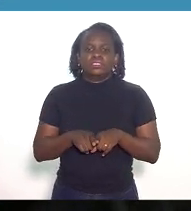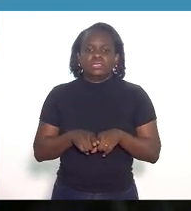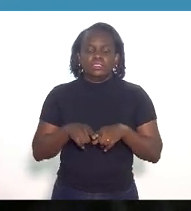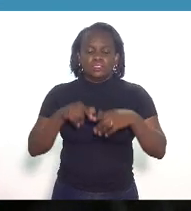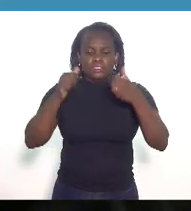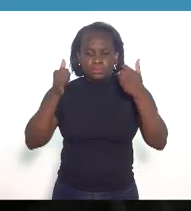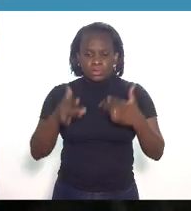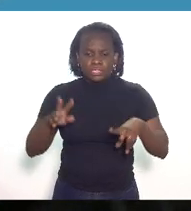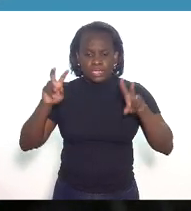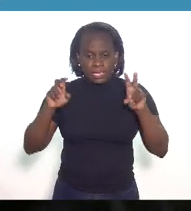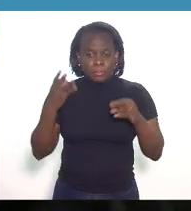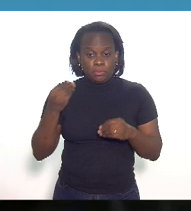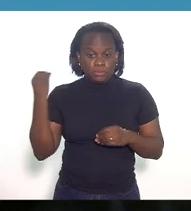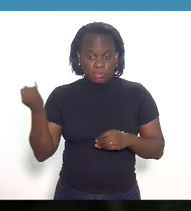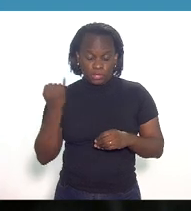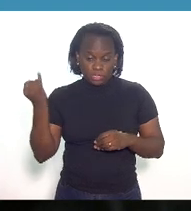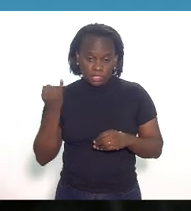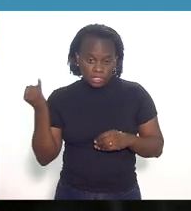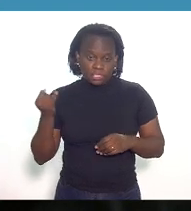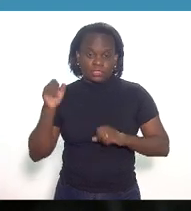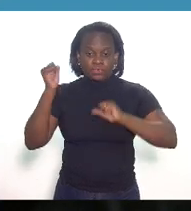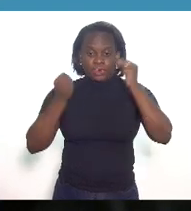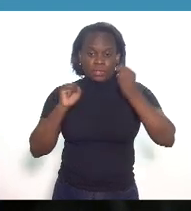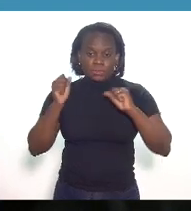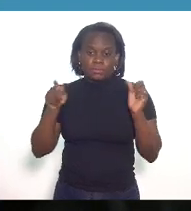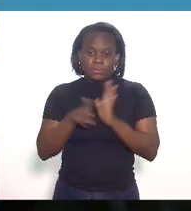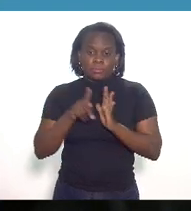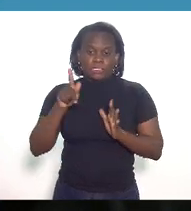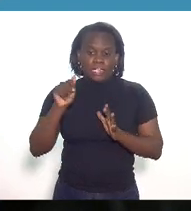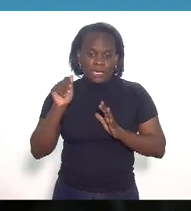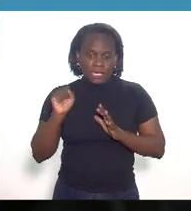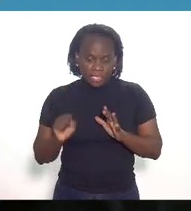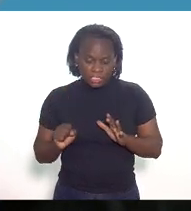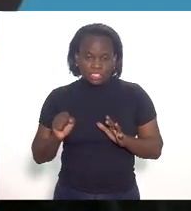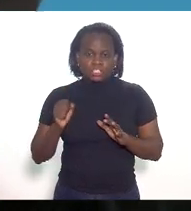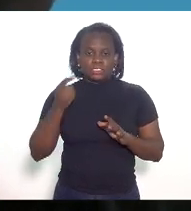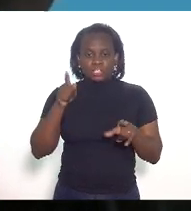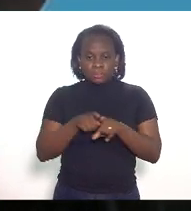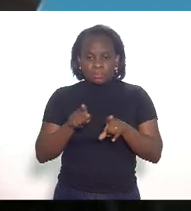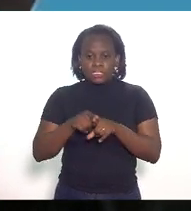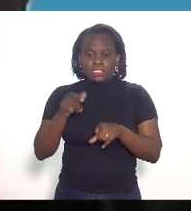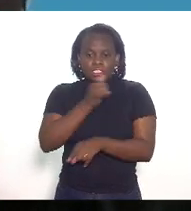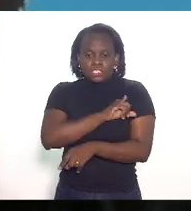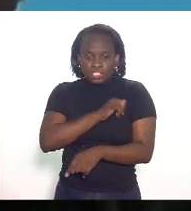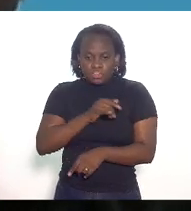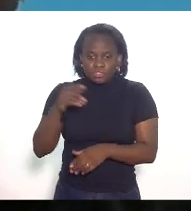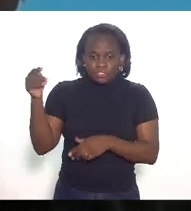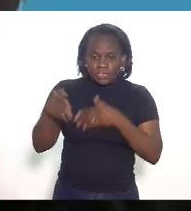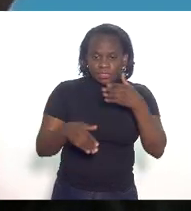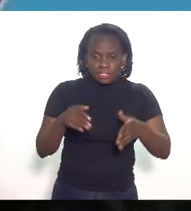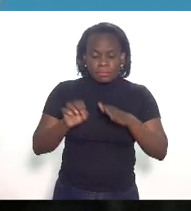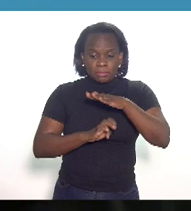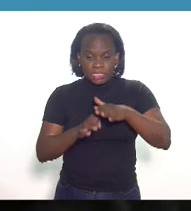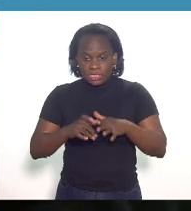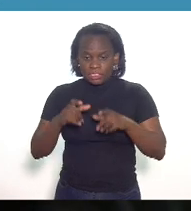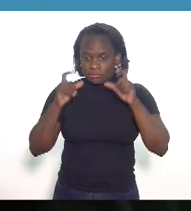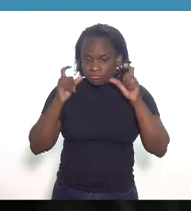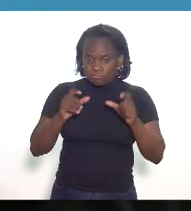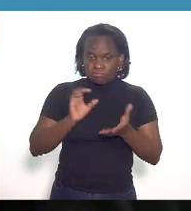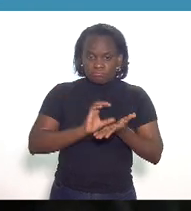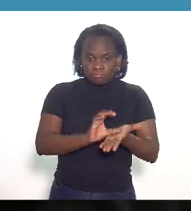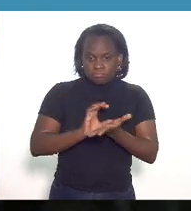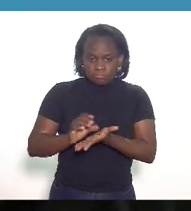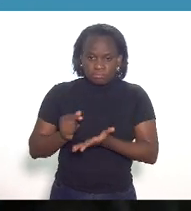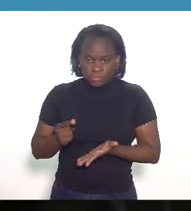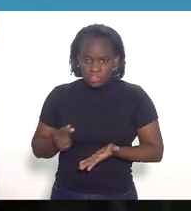é altamente relevante para a indústria de gás natural e para a atração de investimentos no estado do Rio de Janeiro o IBP